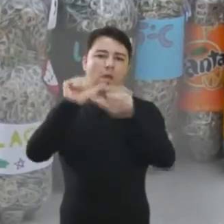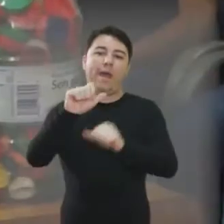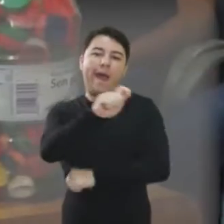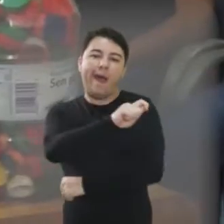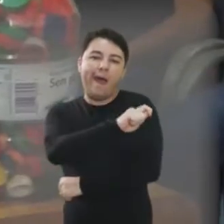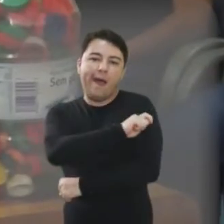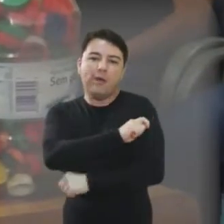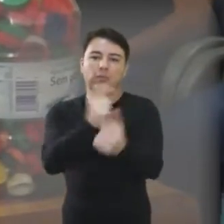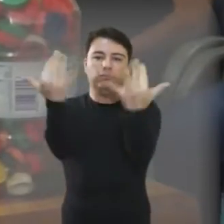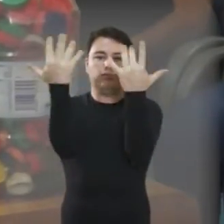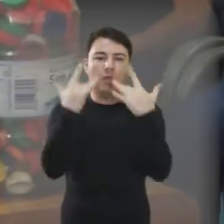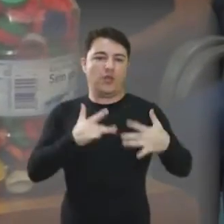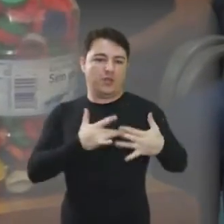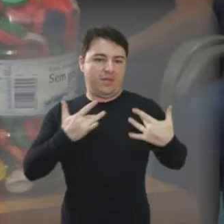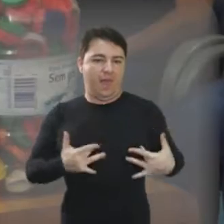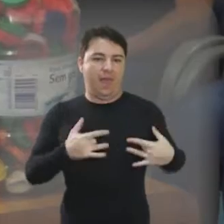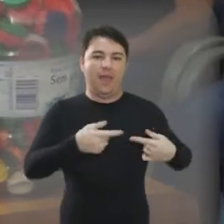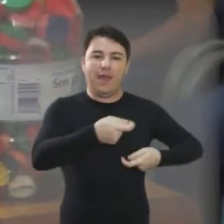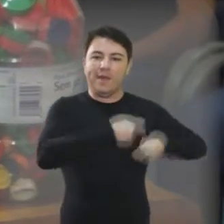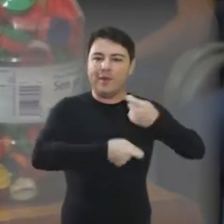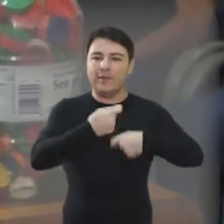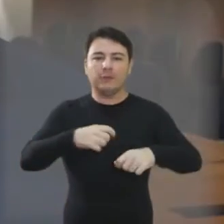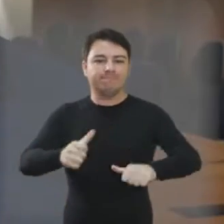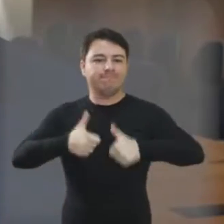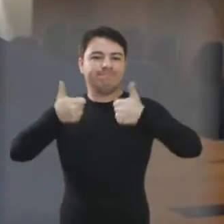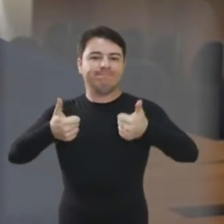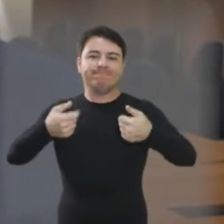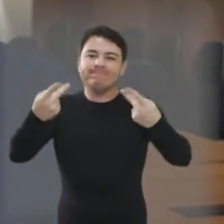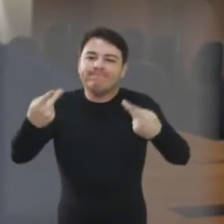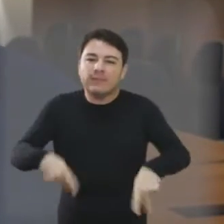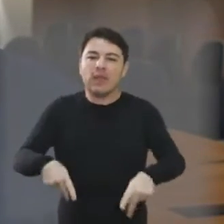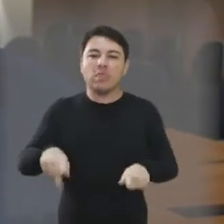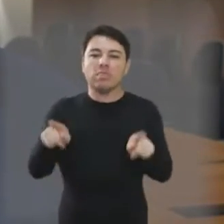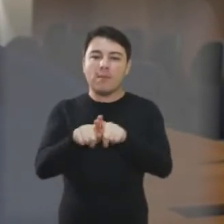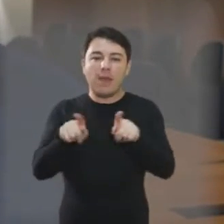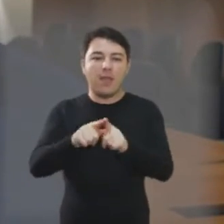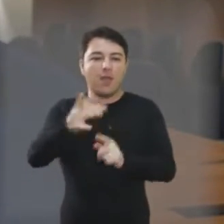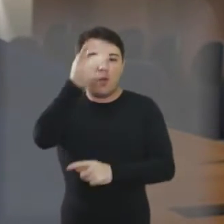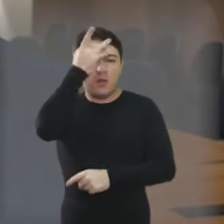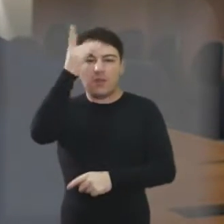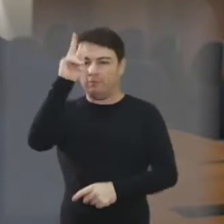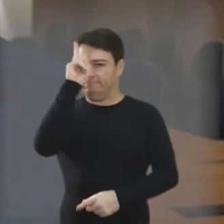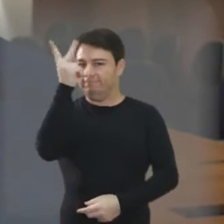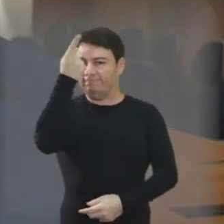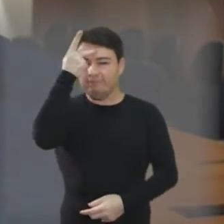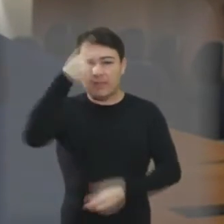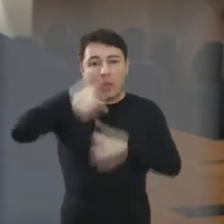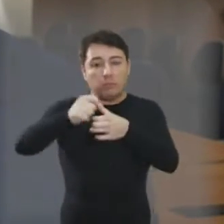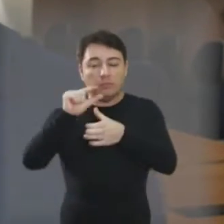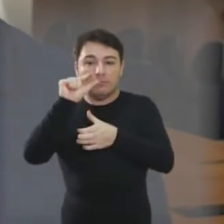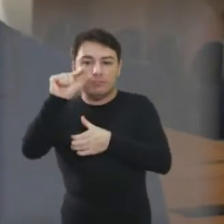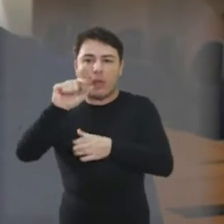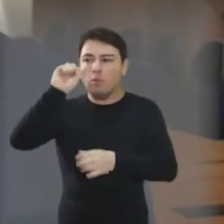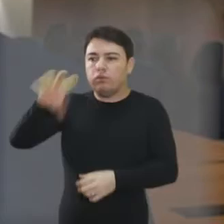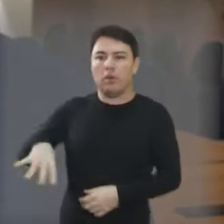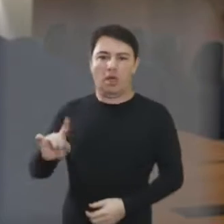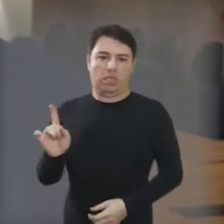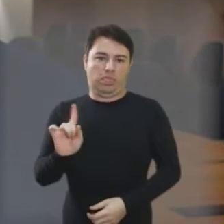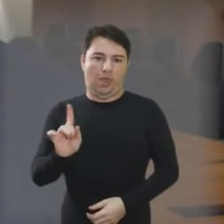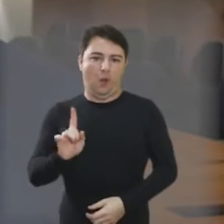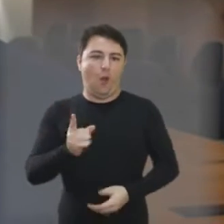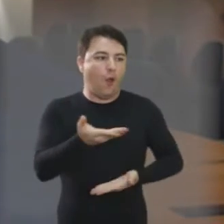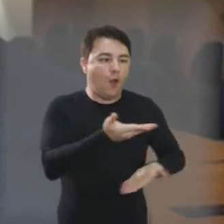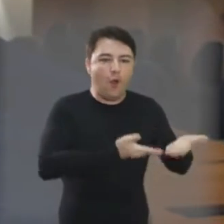estudantes que ocupam a cidade nos nossos eventos, fortalece a economia de Araraquara que diz respeito aos eventos, e a